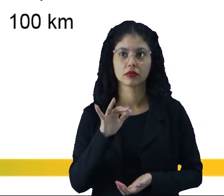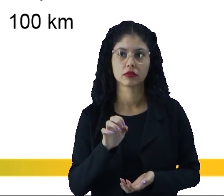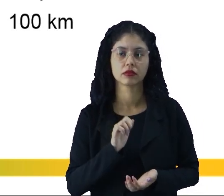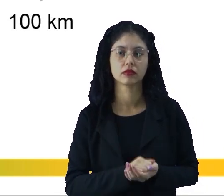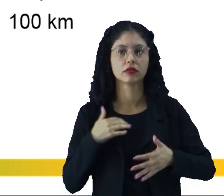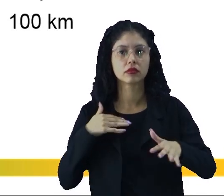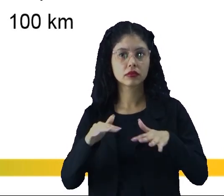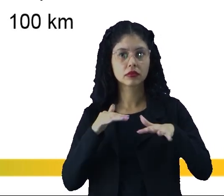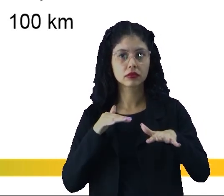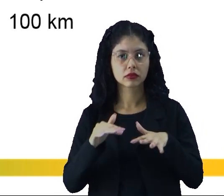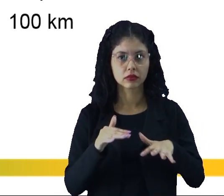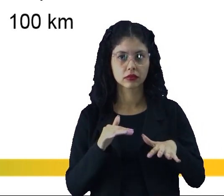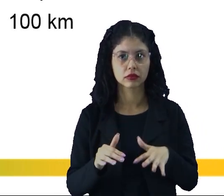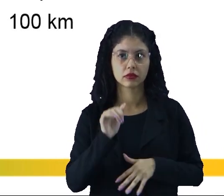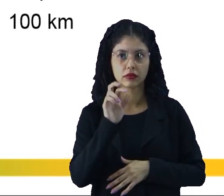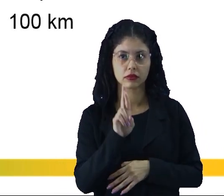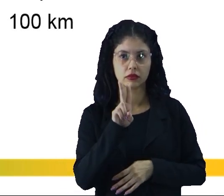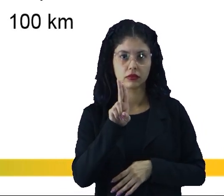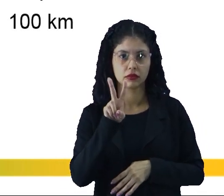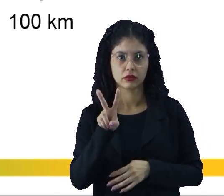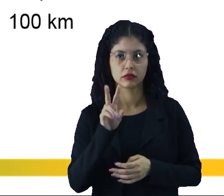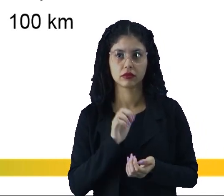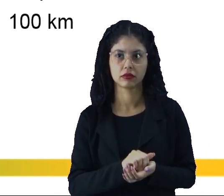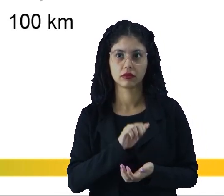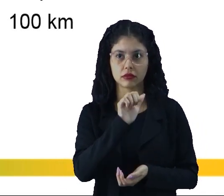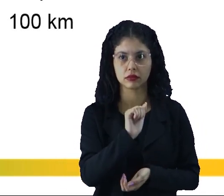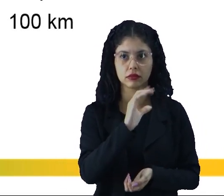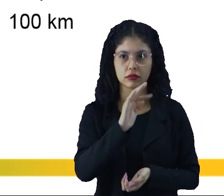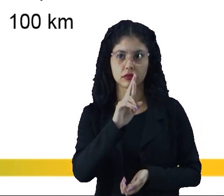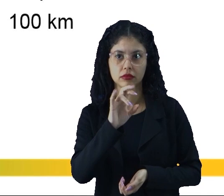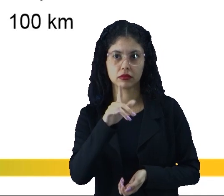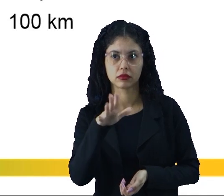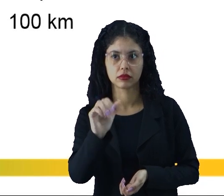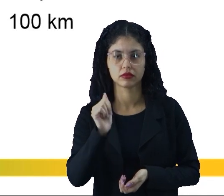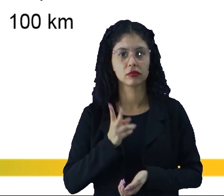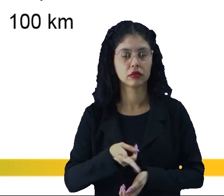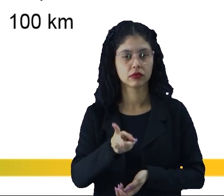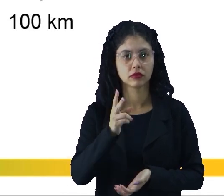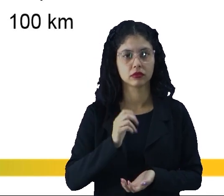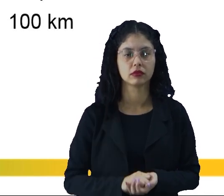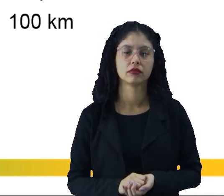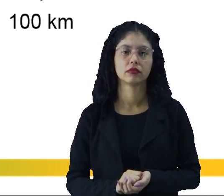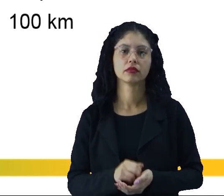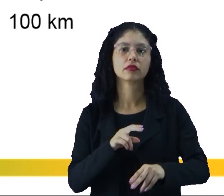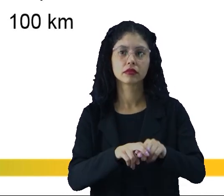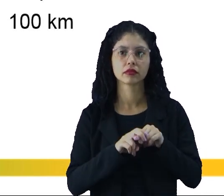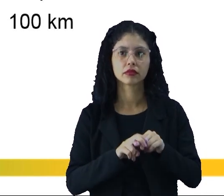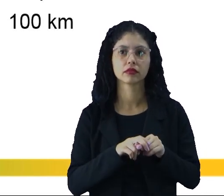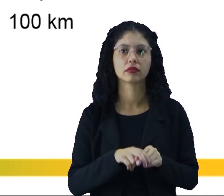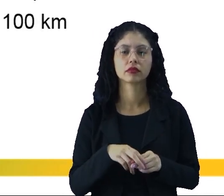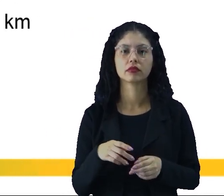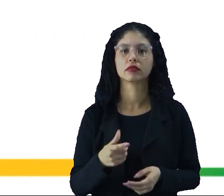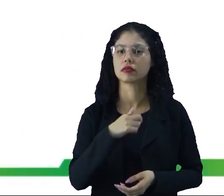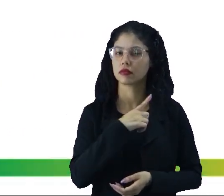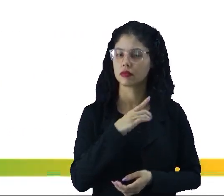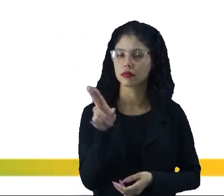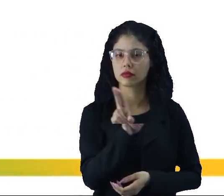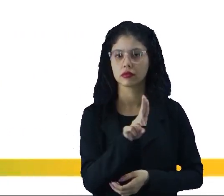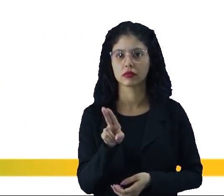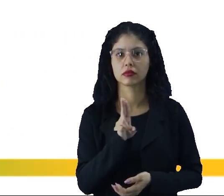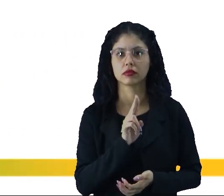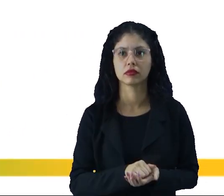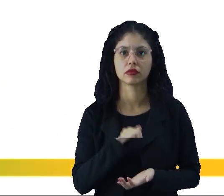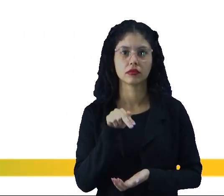Movimento retilíneo uniformemente variado, aceleração constante. Por isso que ele recebe esse nome de